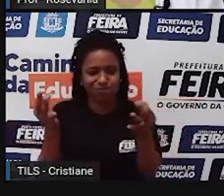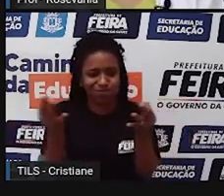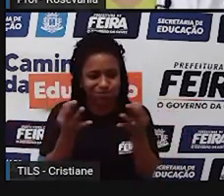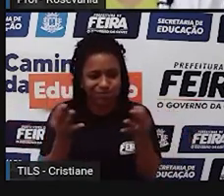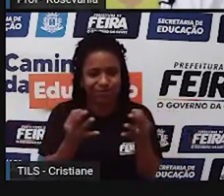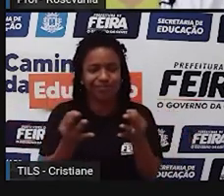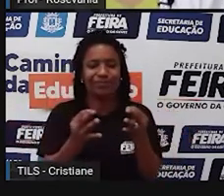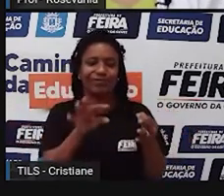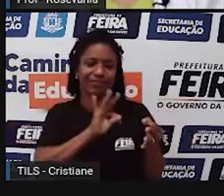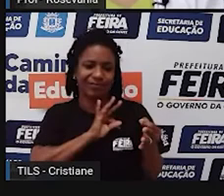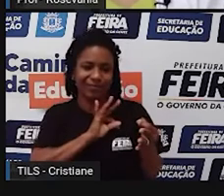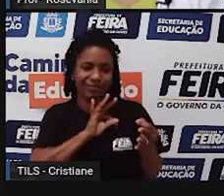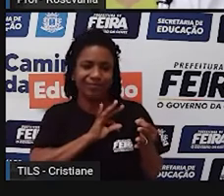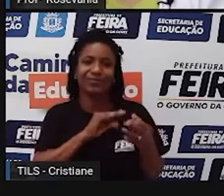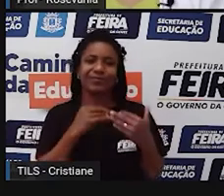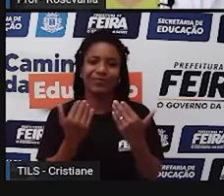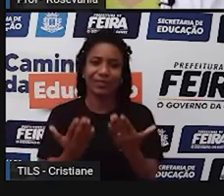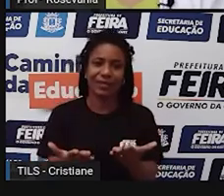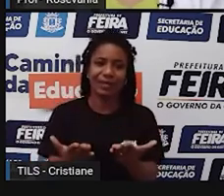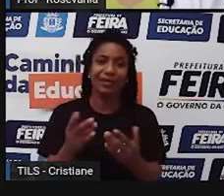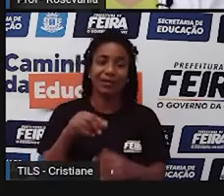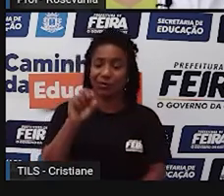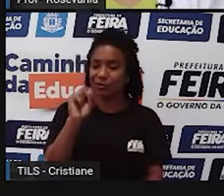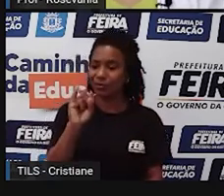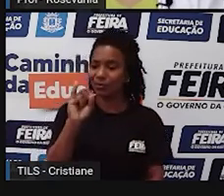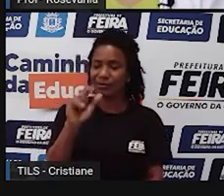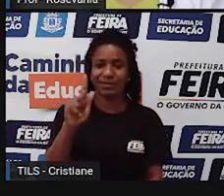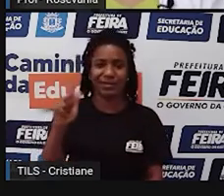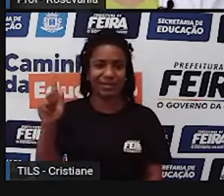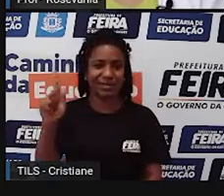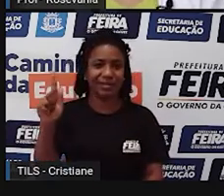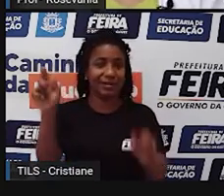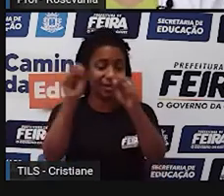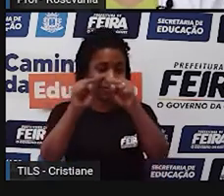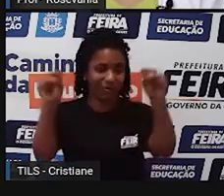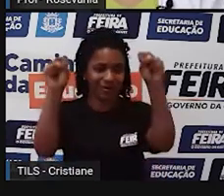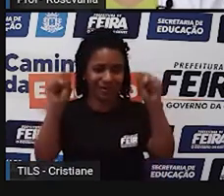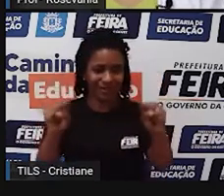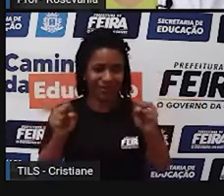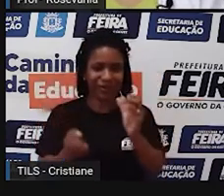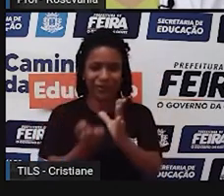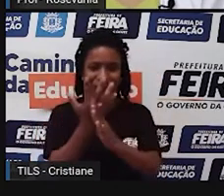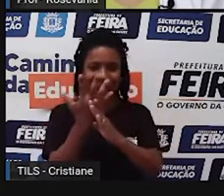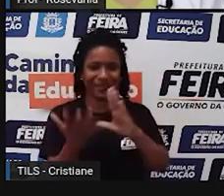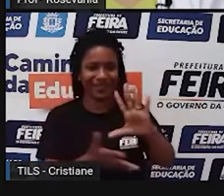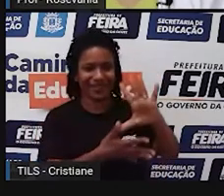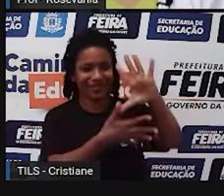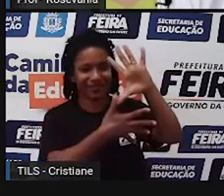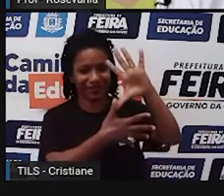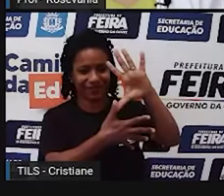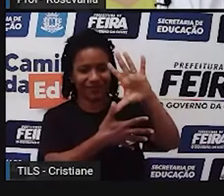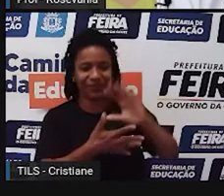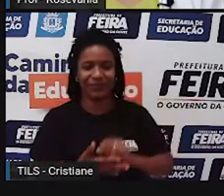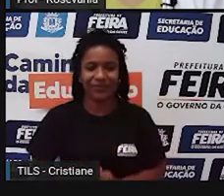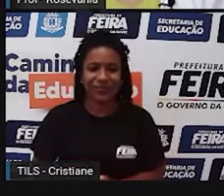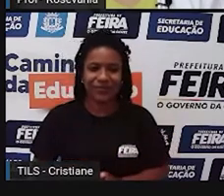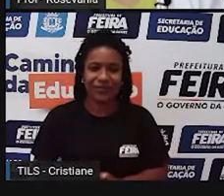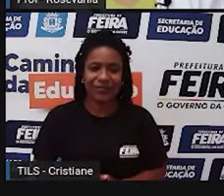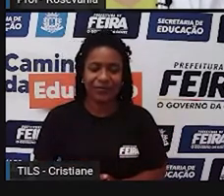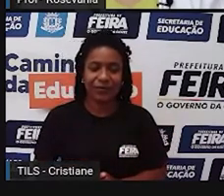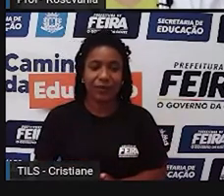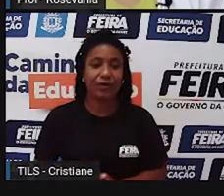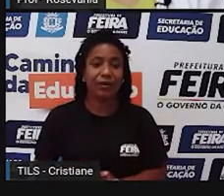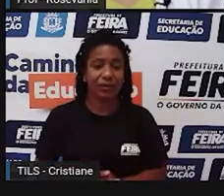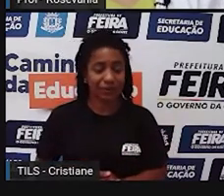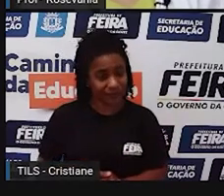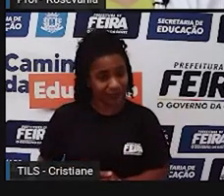geográfica, que é o SIG, bastante importante hoje nessa produção de mapas. Outro elemento, como eu citei